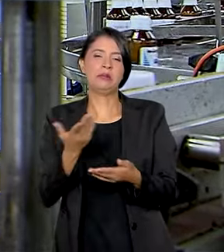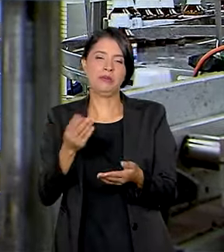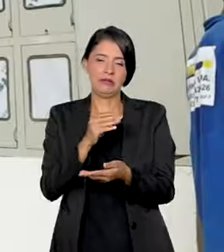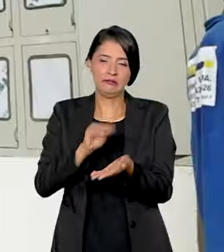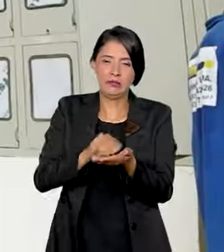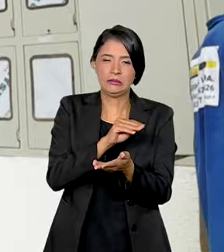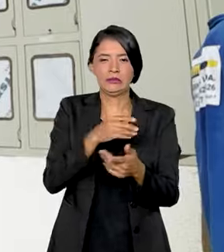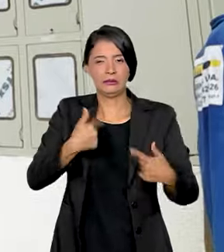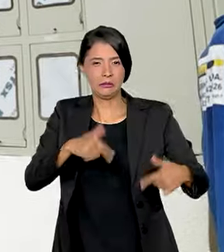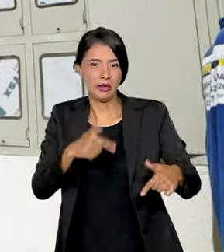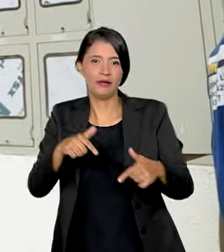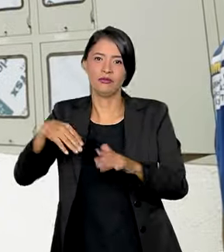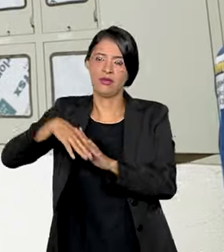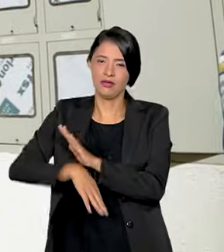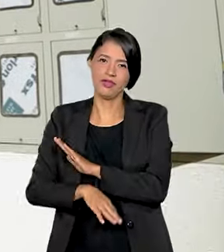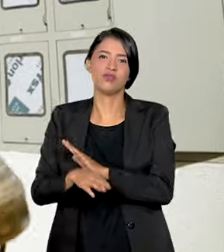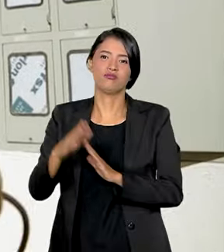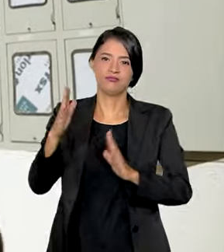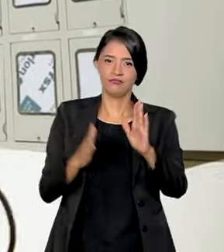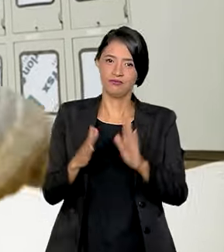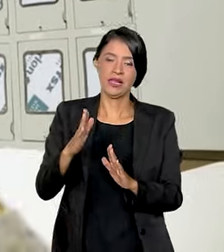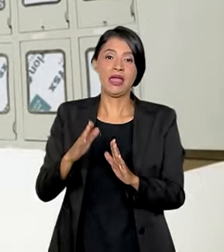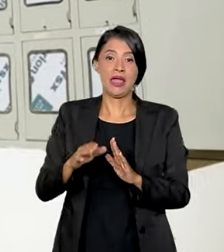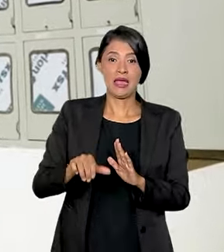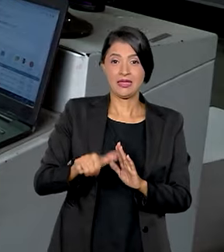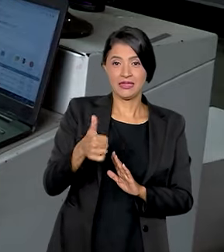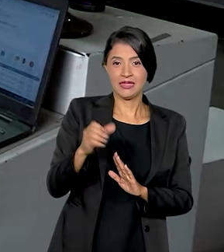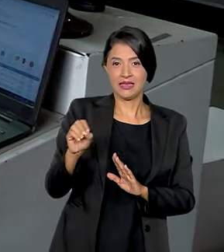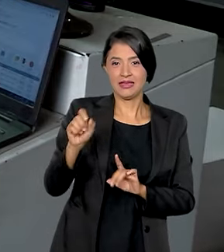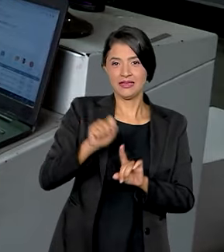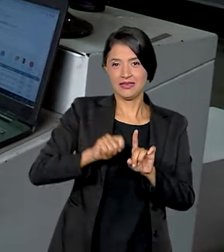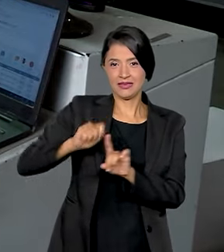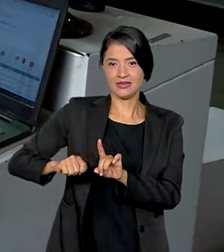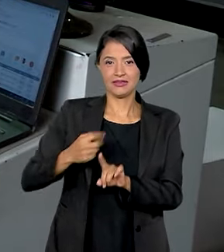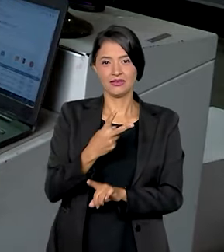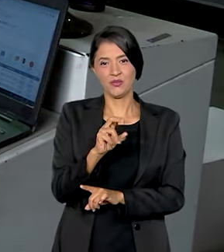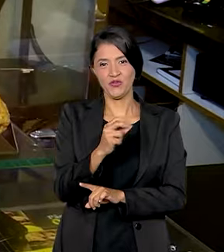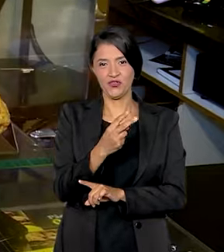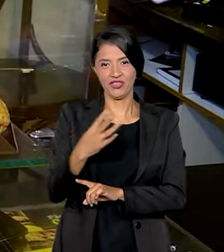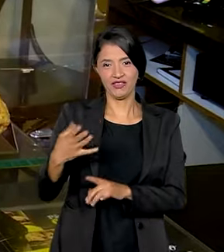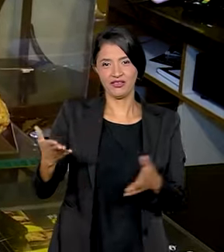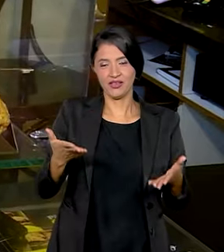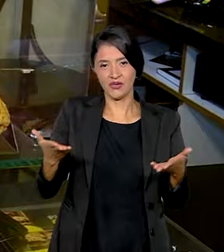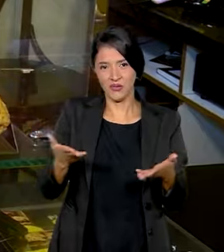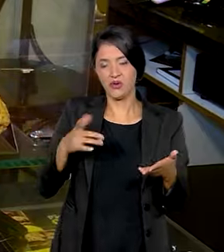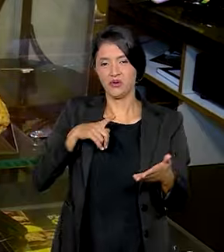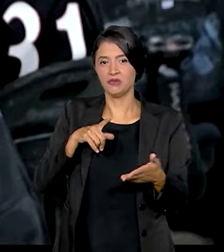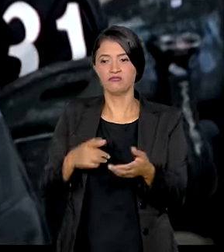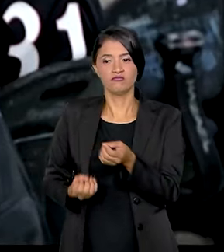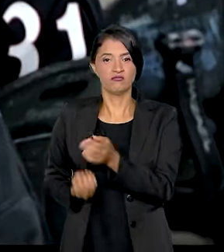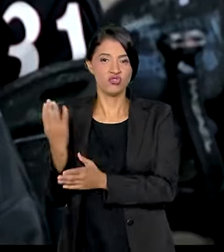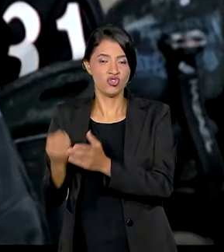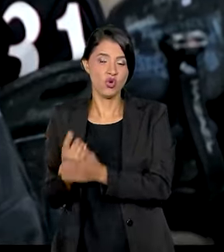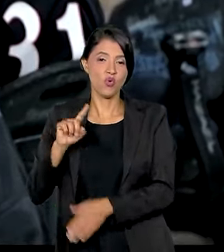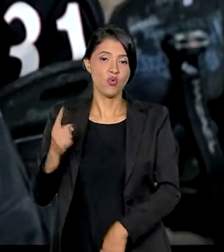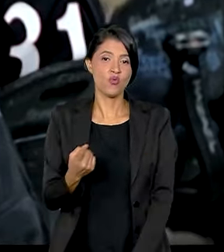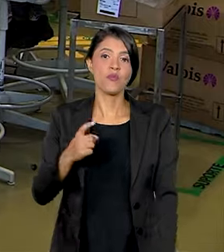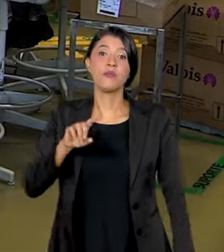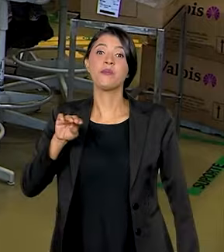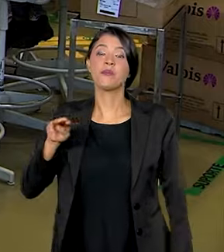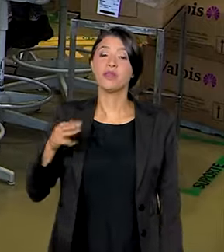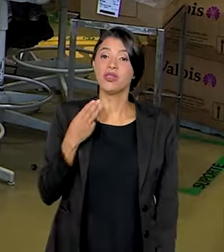menor patamar dos últimos oito anos. Nos primeiros dez meses de 2023, o Brasil gerou quase 1